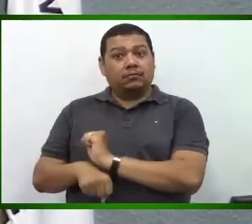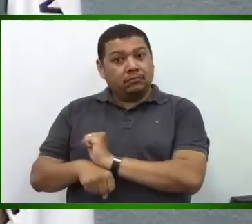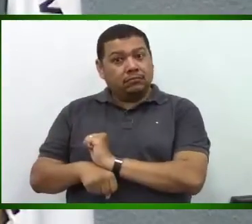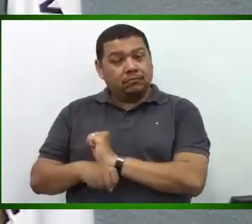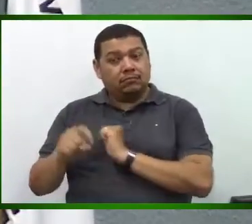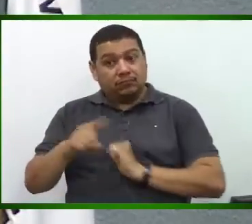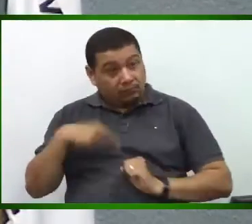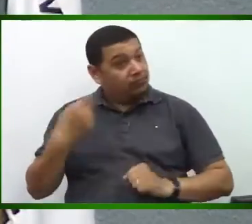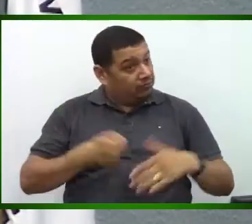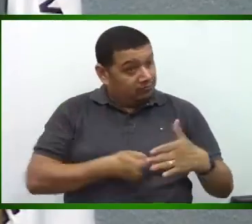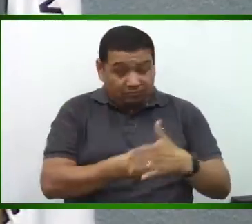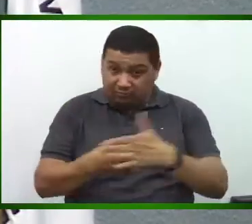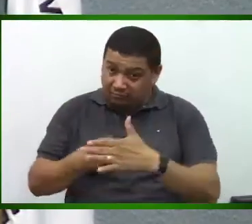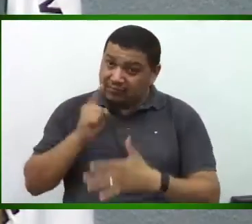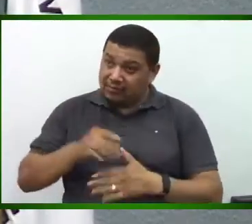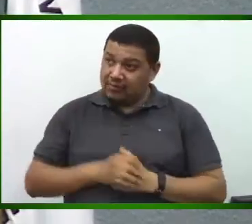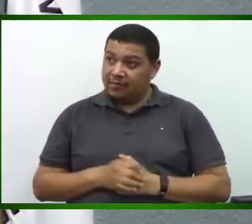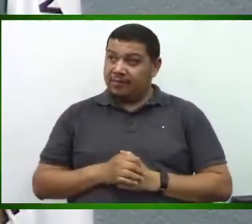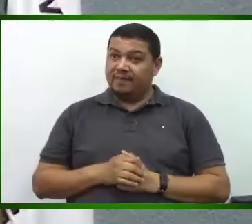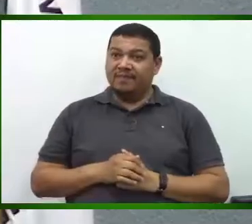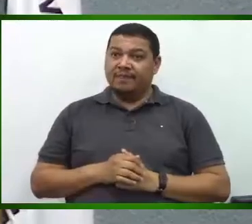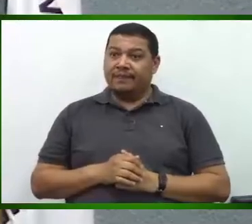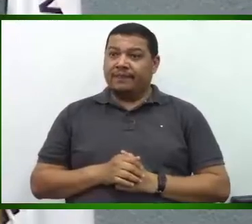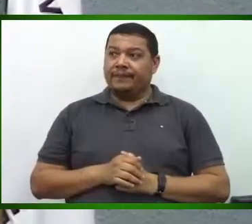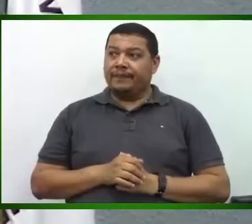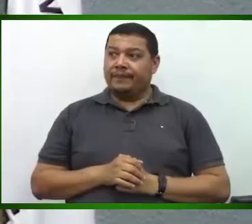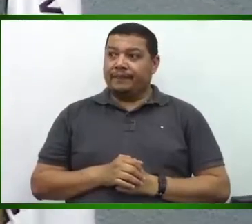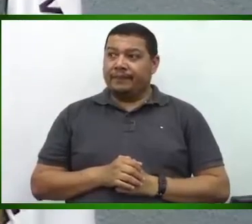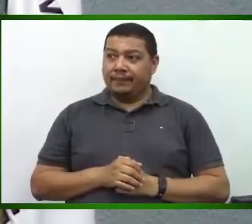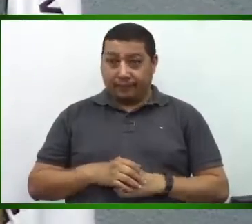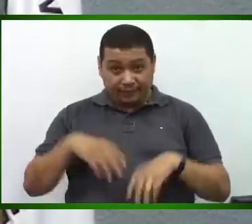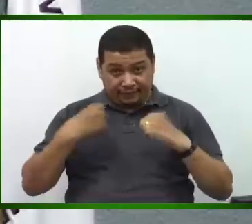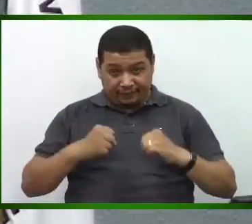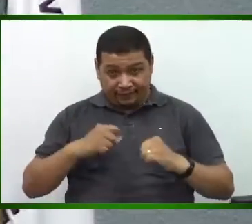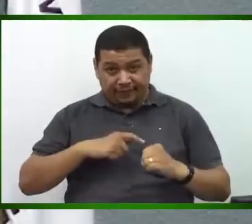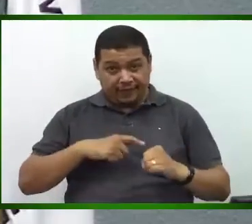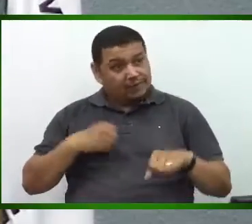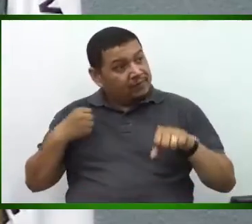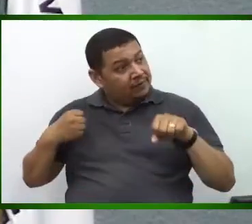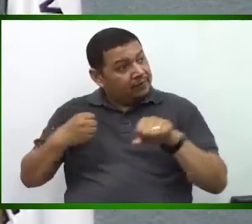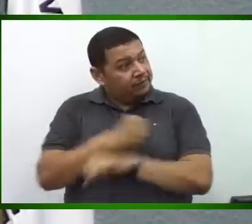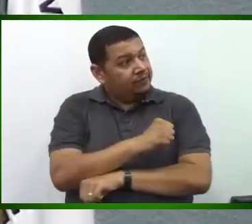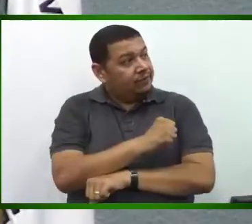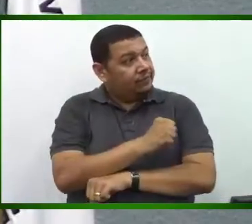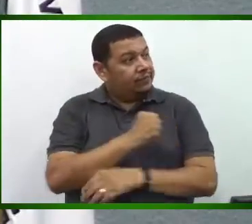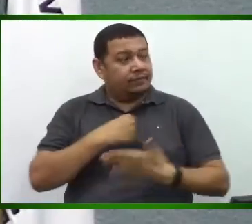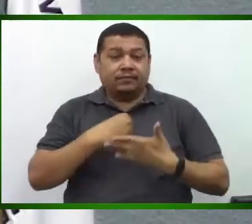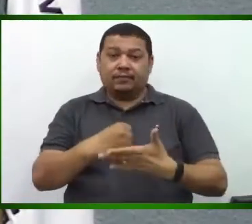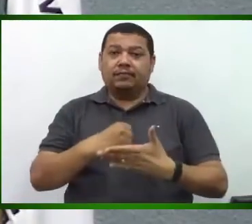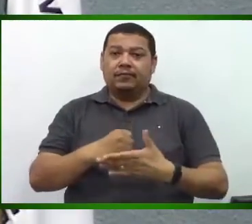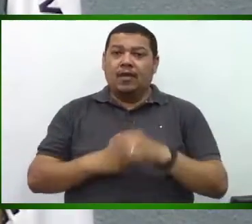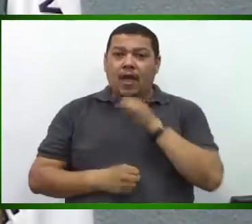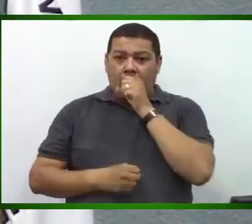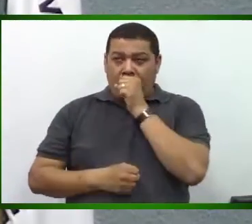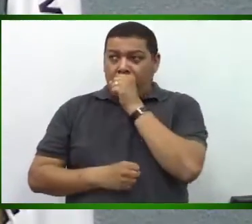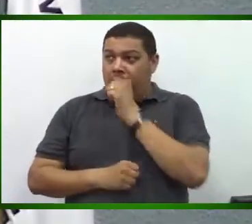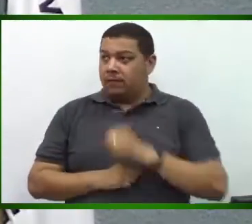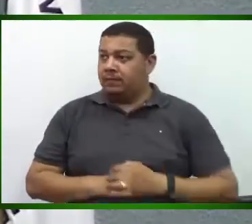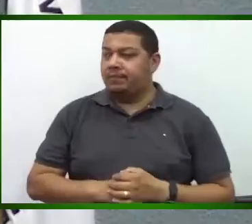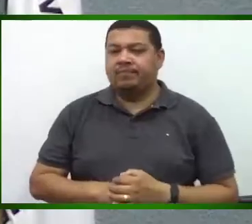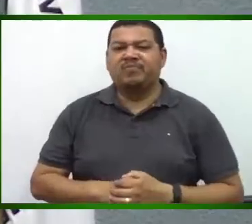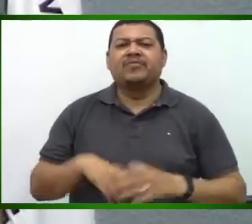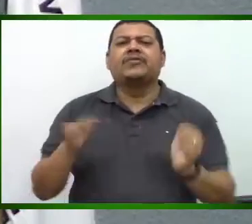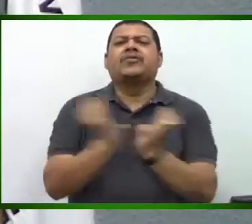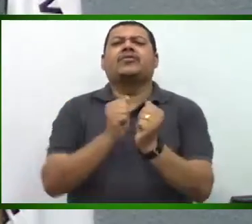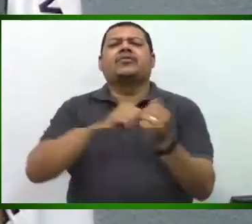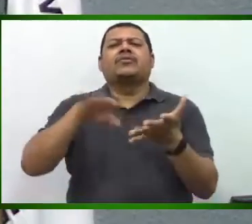devemos cobrar. É isso que devemos ir buscar a solução. Junto a secretária